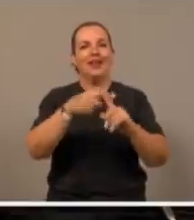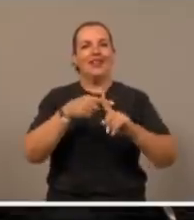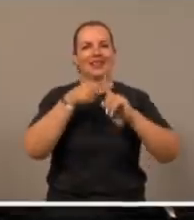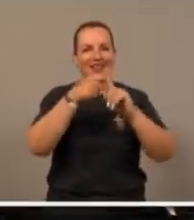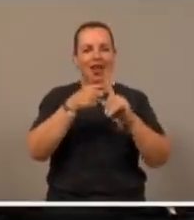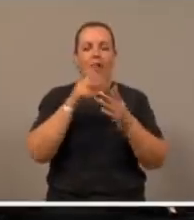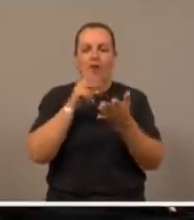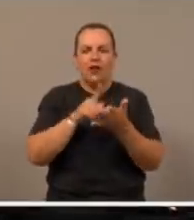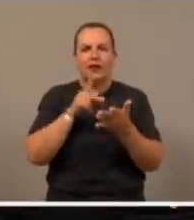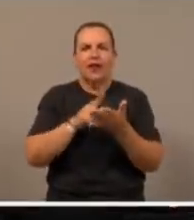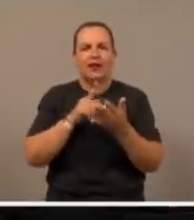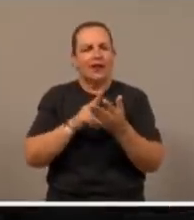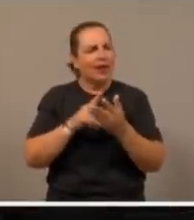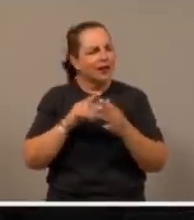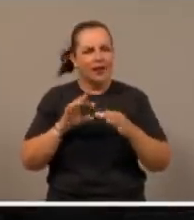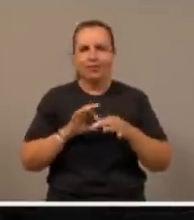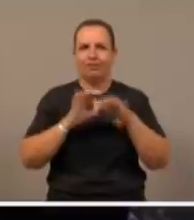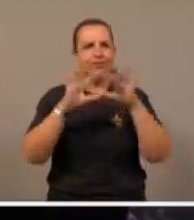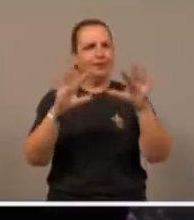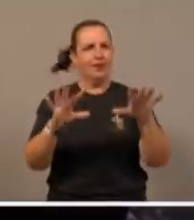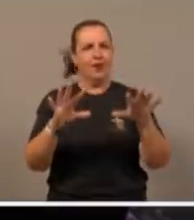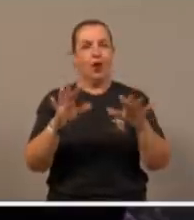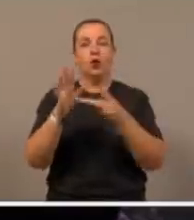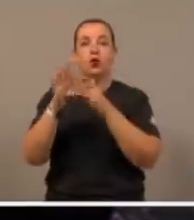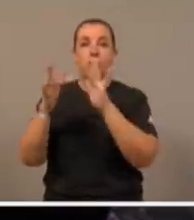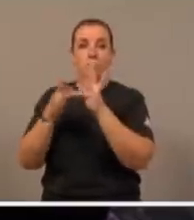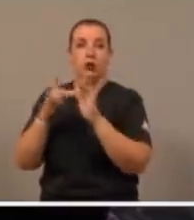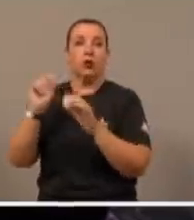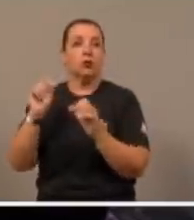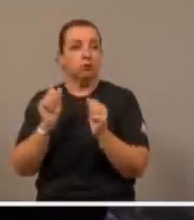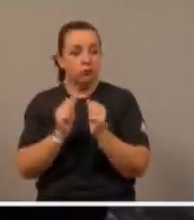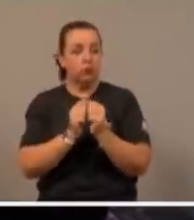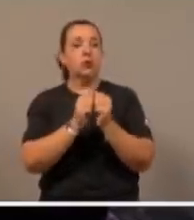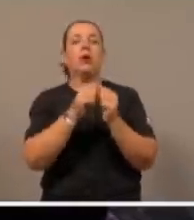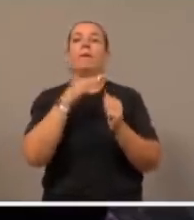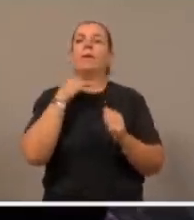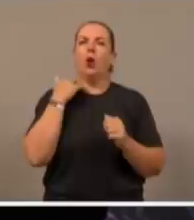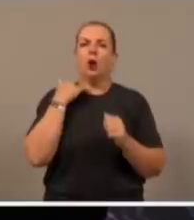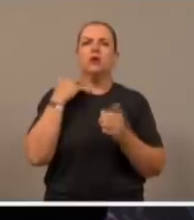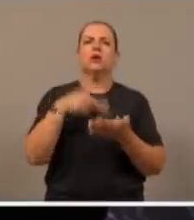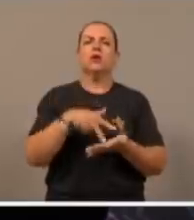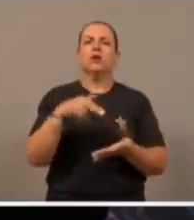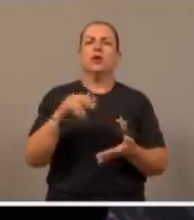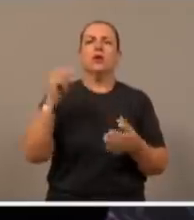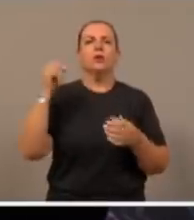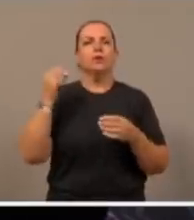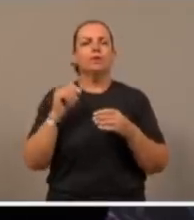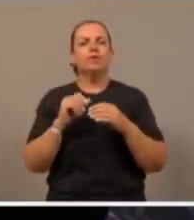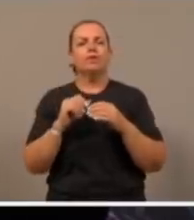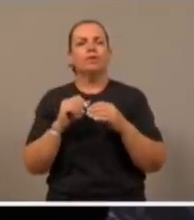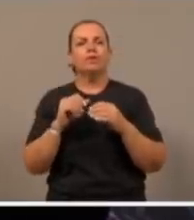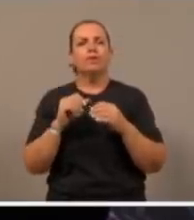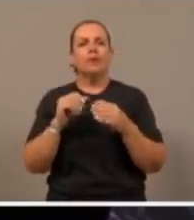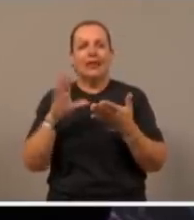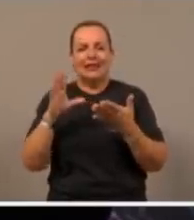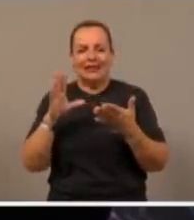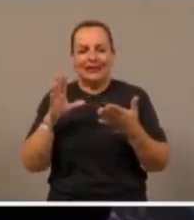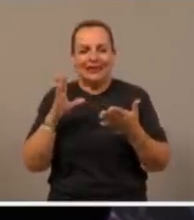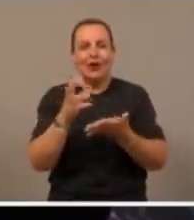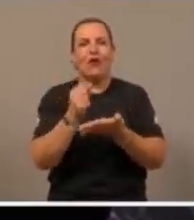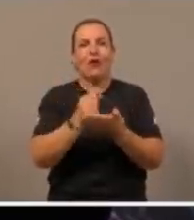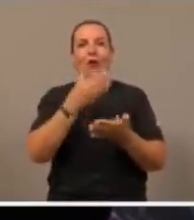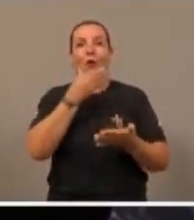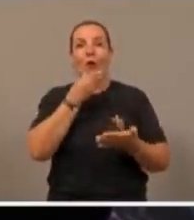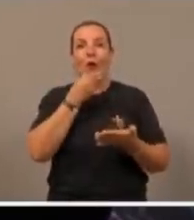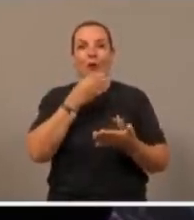Jesus Cristo, é quem com sua morte e ressurreição, resgatou o homem daquela escravidão radical, que é o pecado, abrindo o caminho